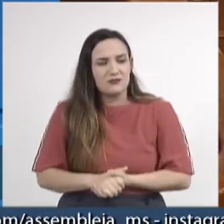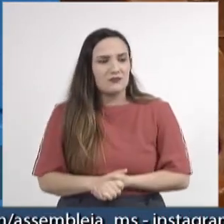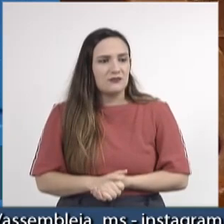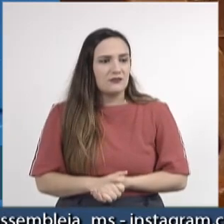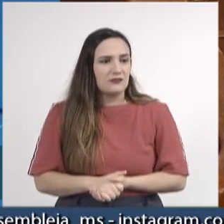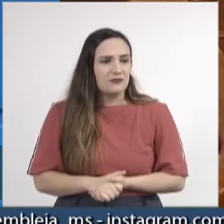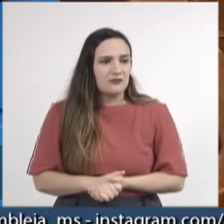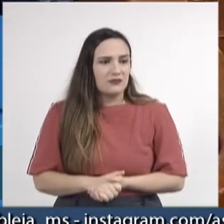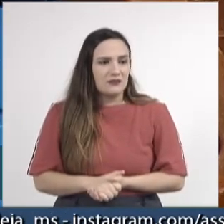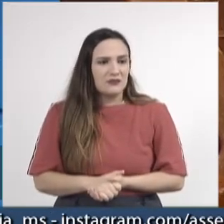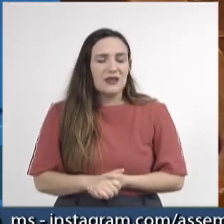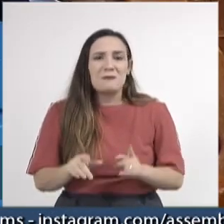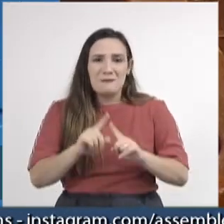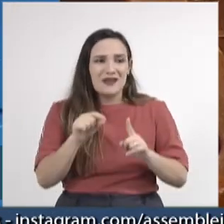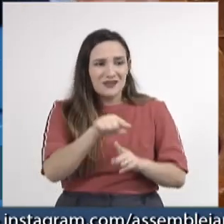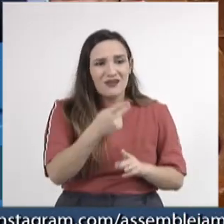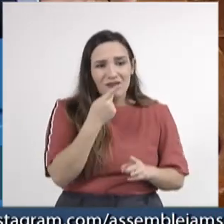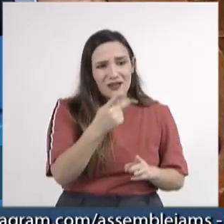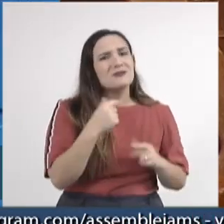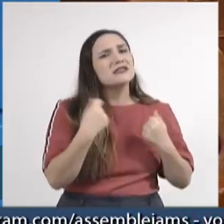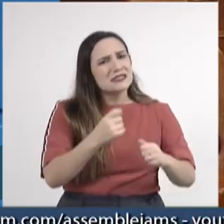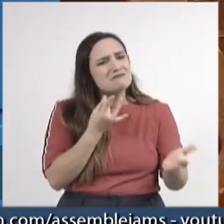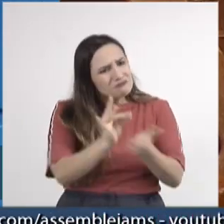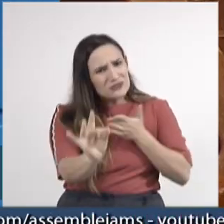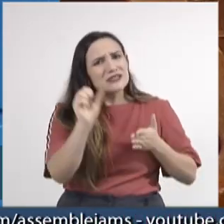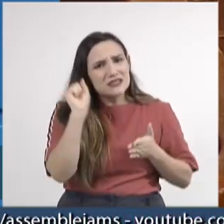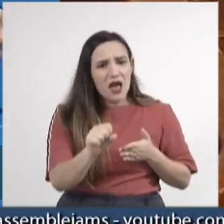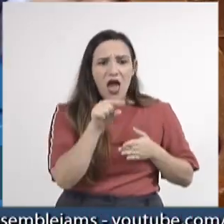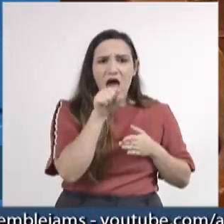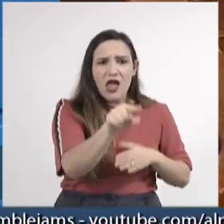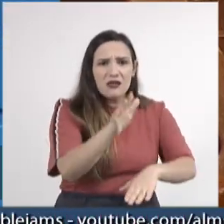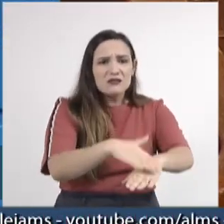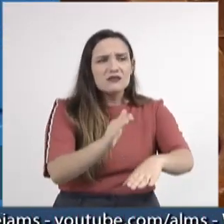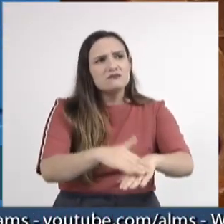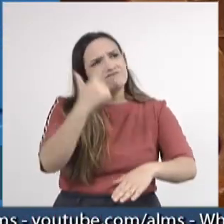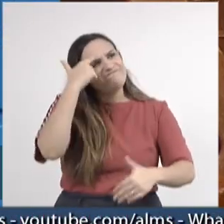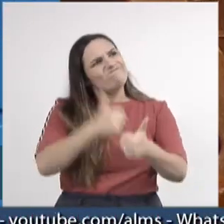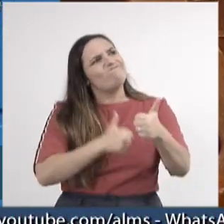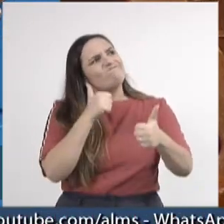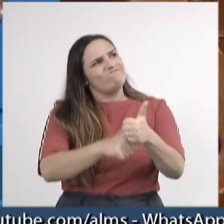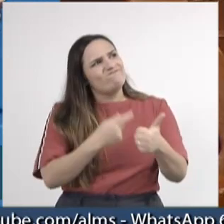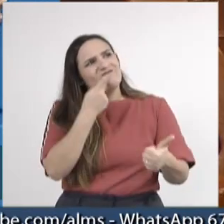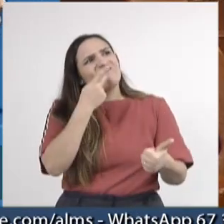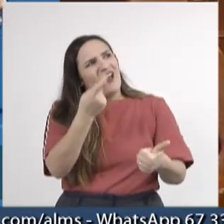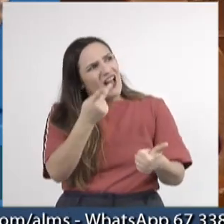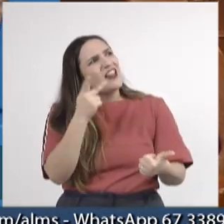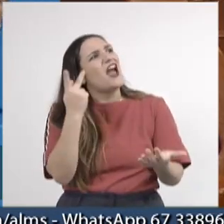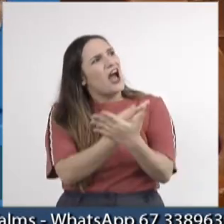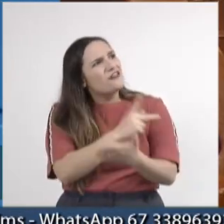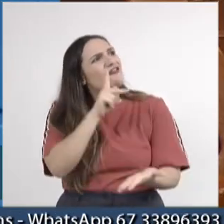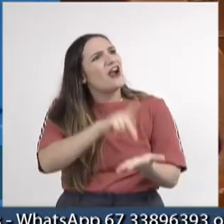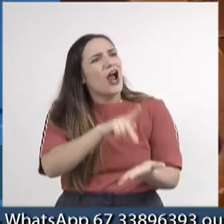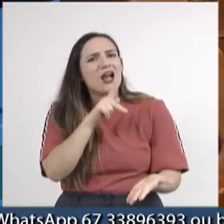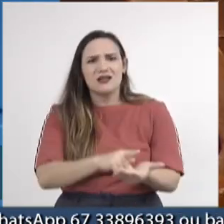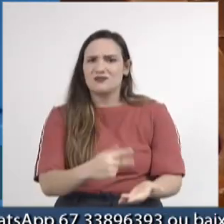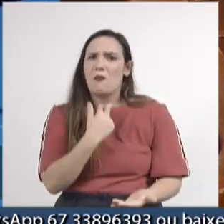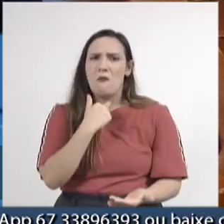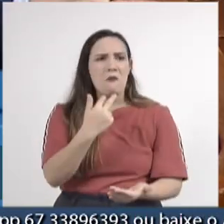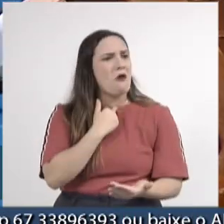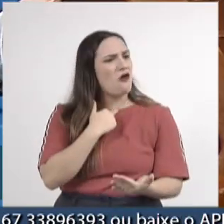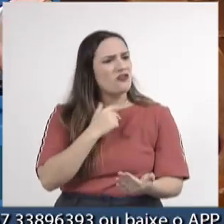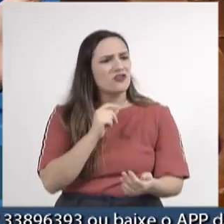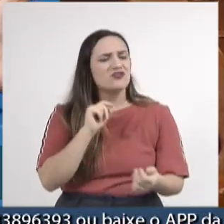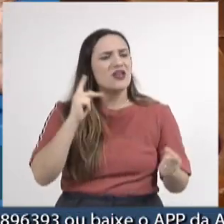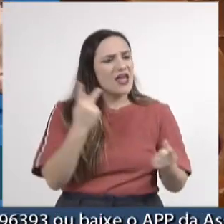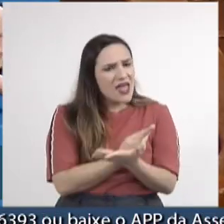um fato como esse precisa ser repudiado para a pessoa refletir também sobre o que ela falou e não cometer mais